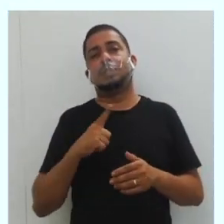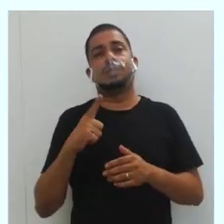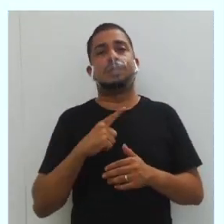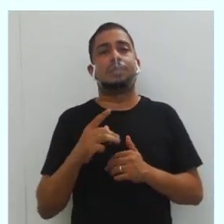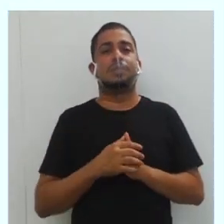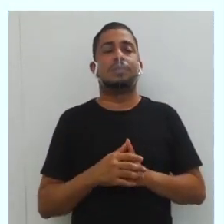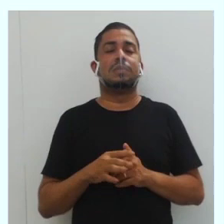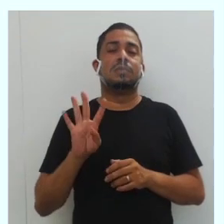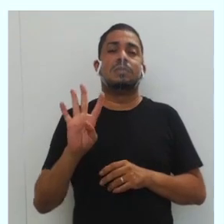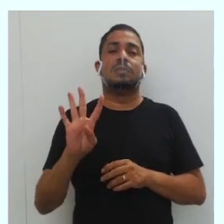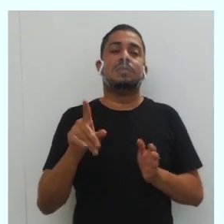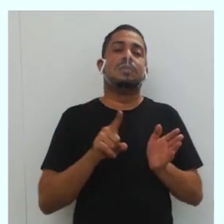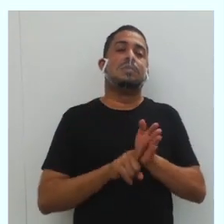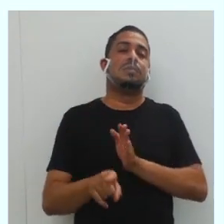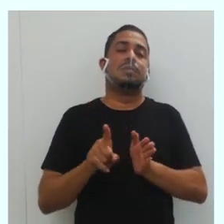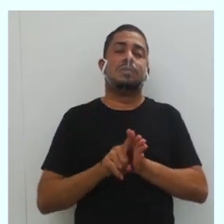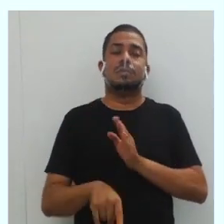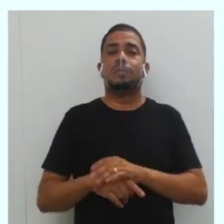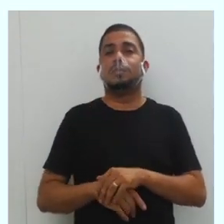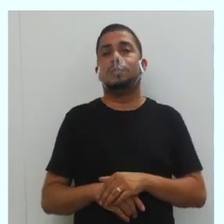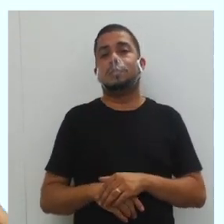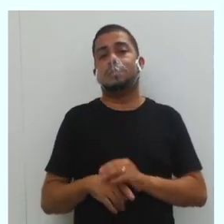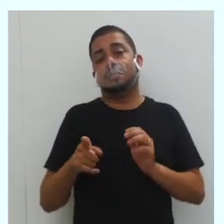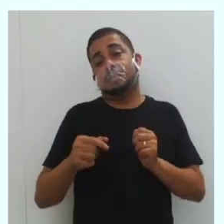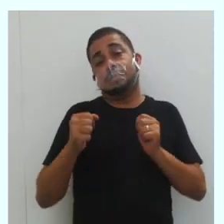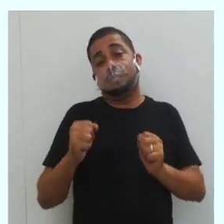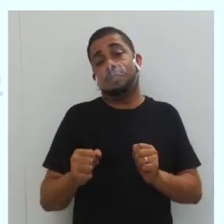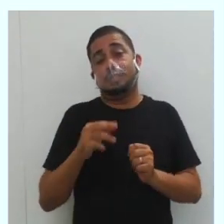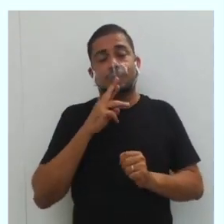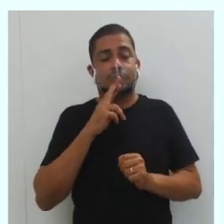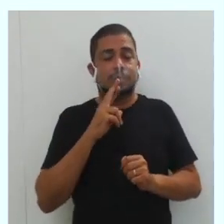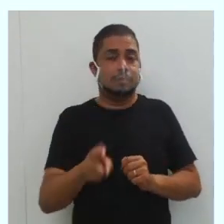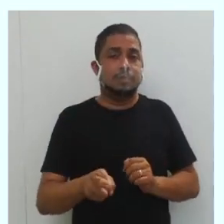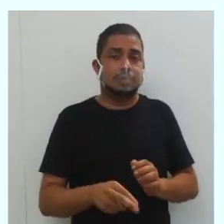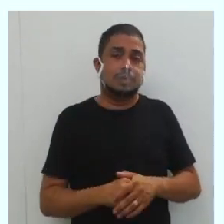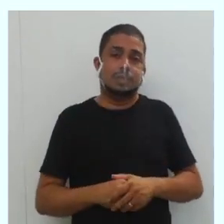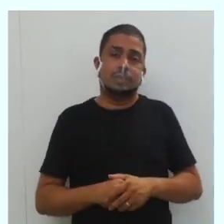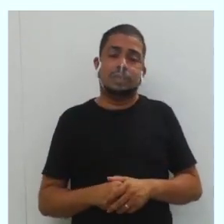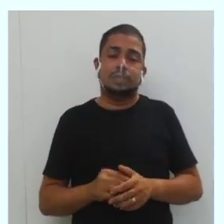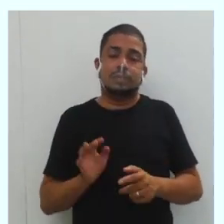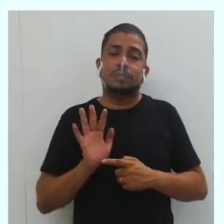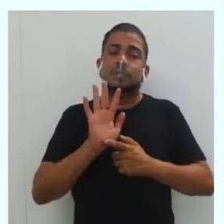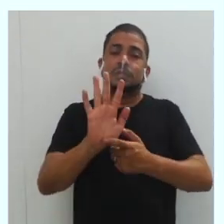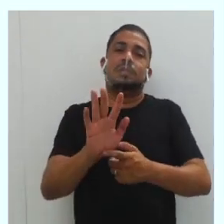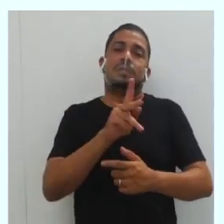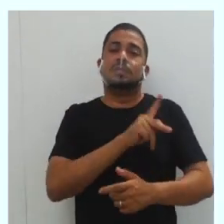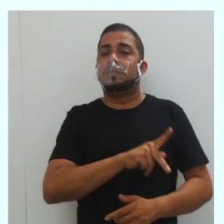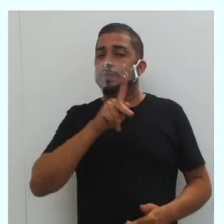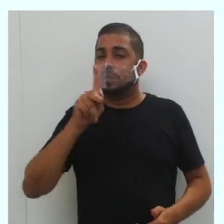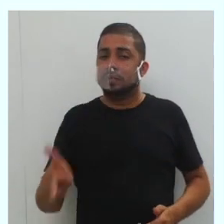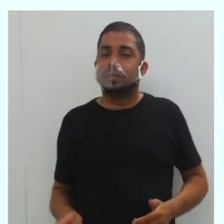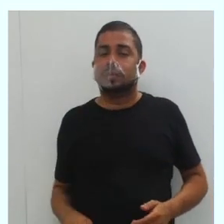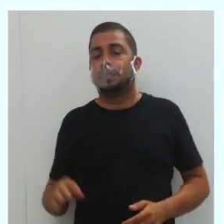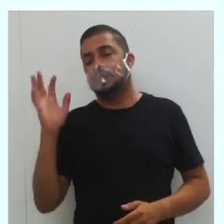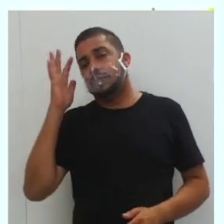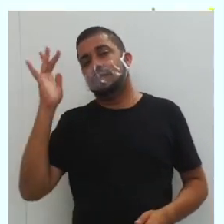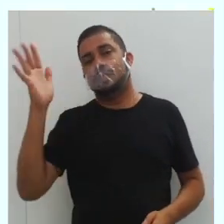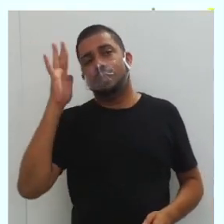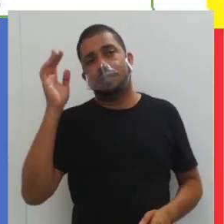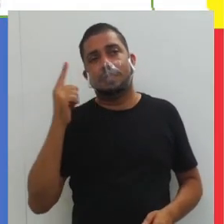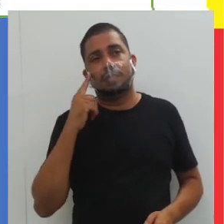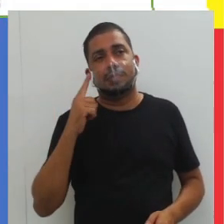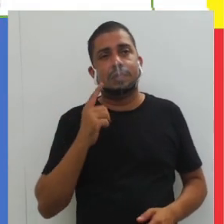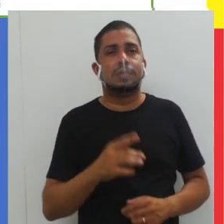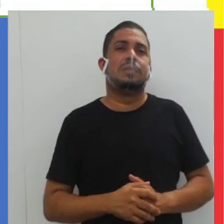quatro questões, desafios, que vocês podem responder, mostrar aos seus professores, refletir.